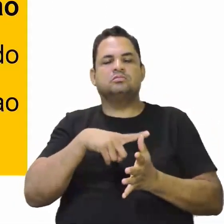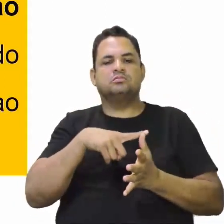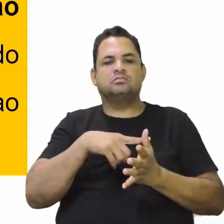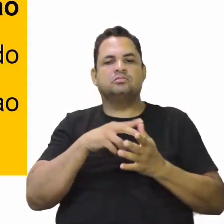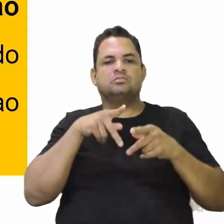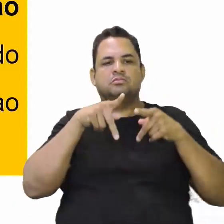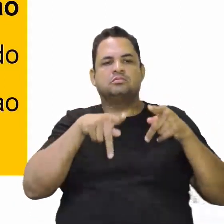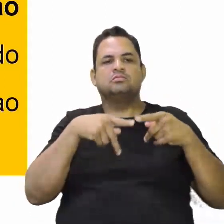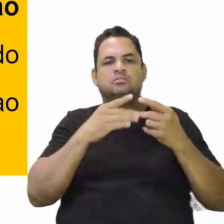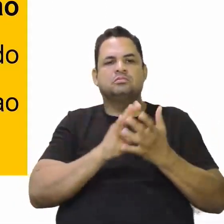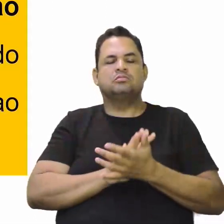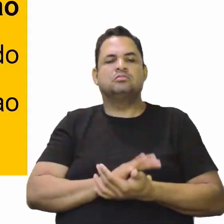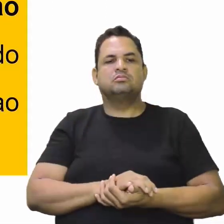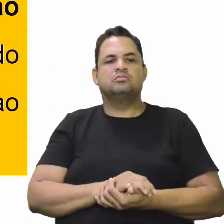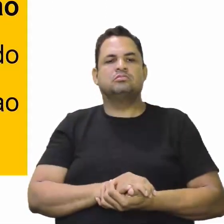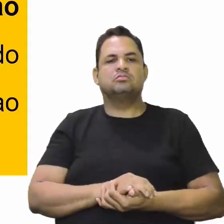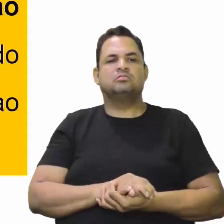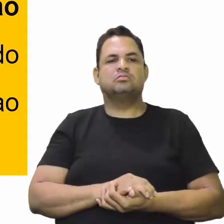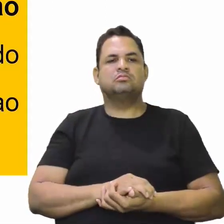população.